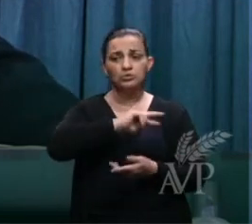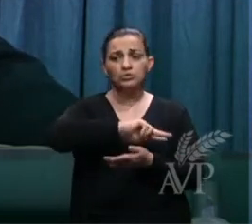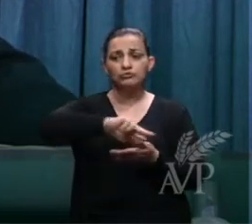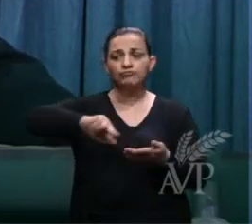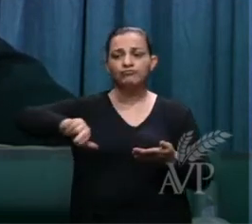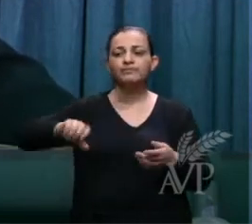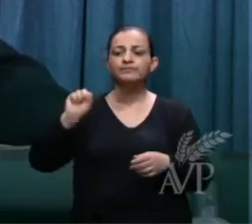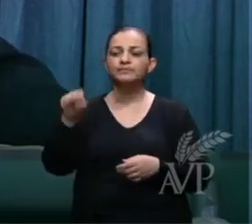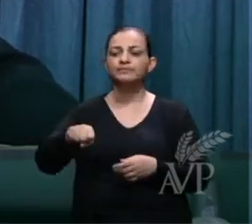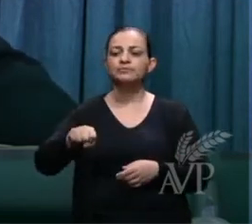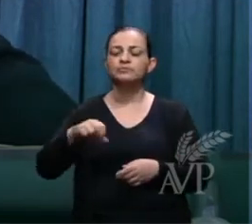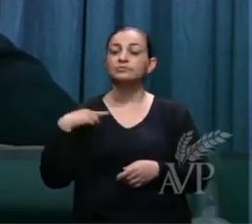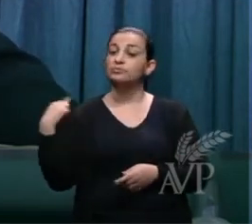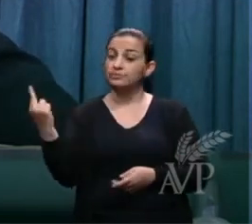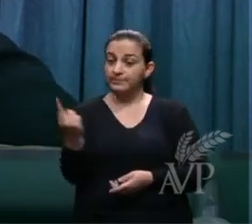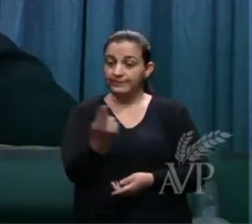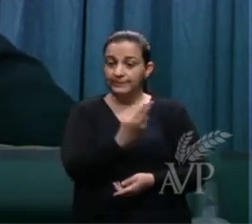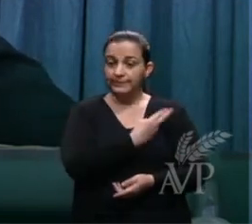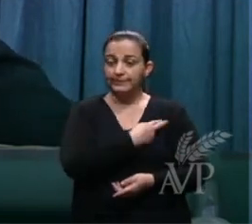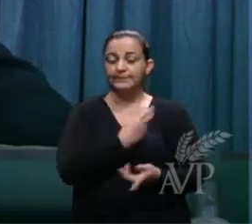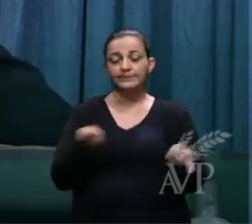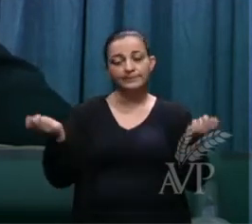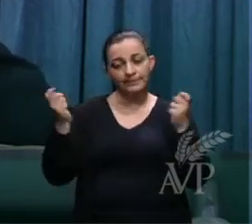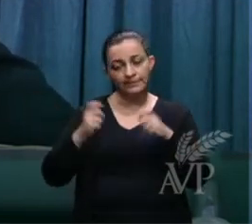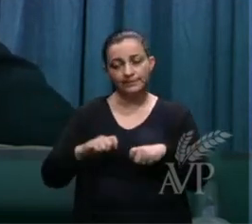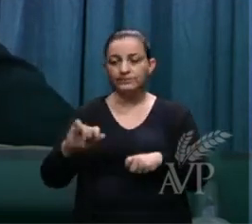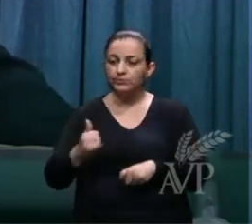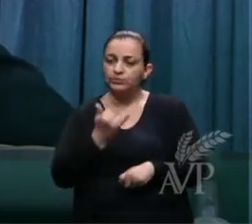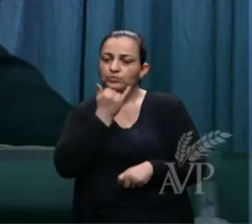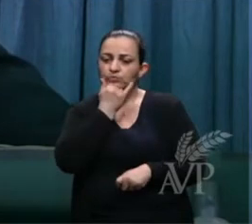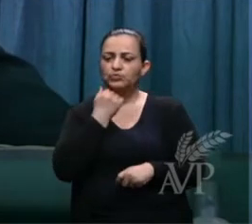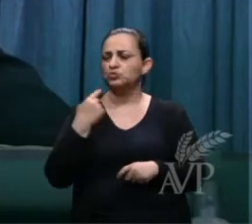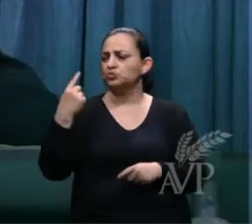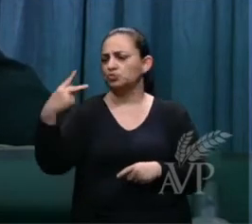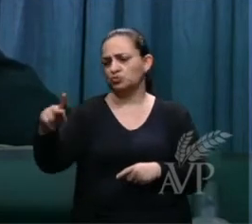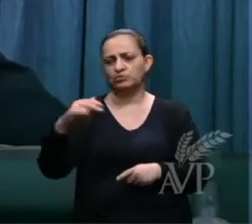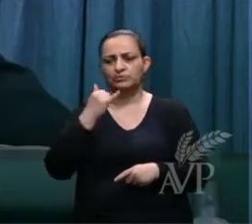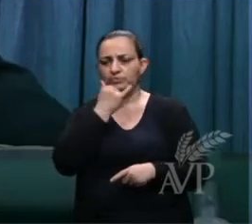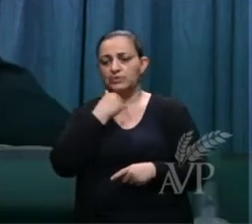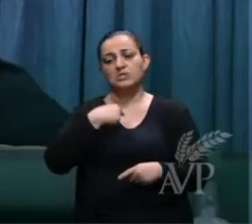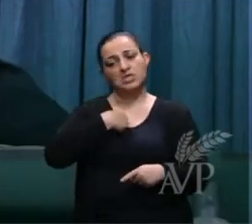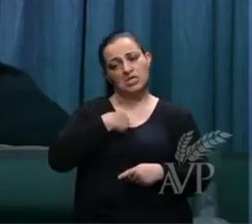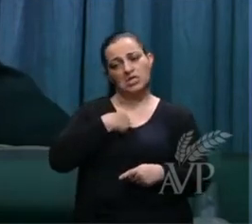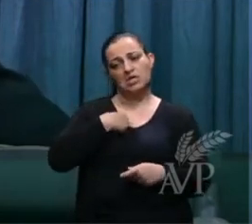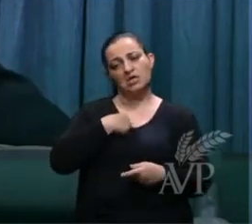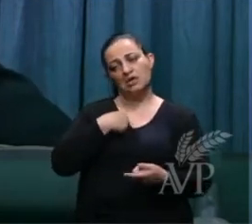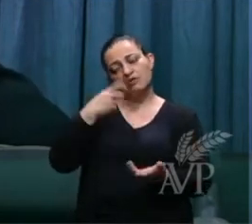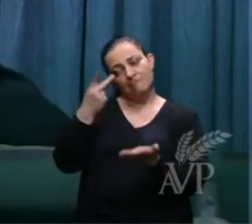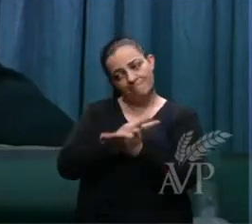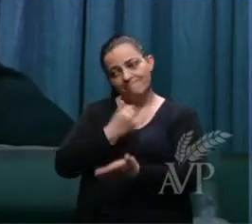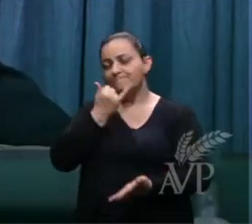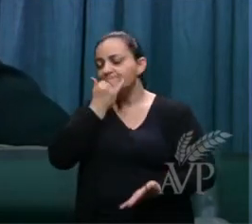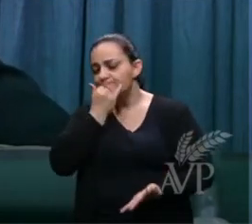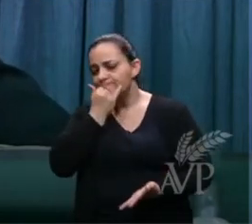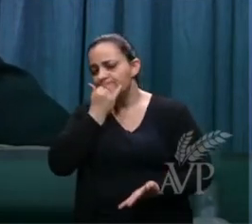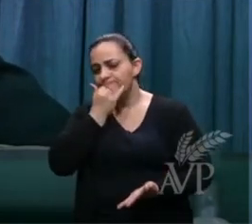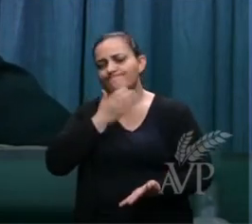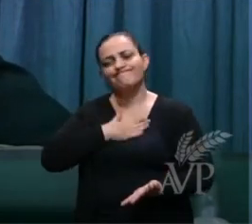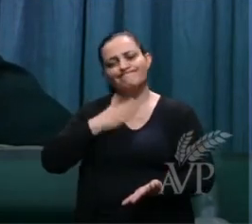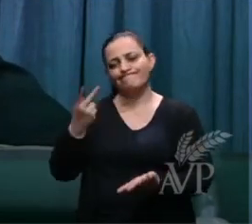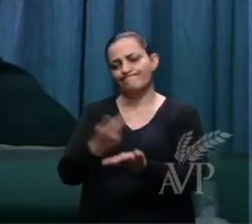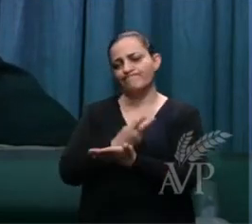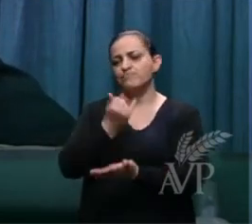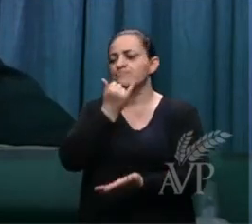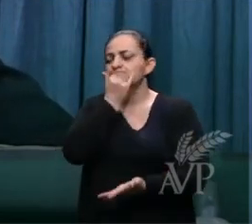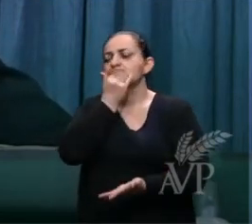nós podemos perdoar um ao outro eu errei me desculpa não leve